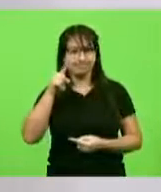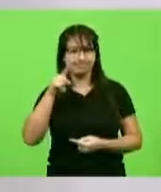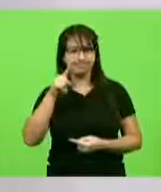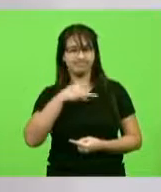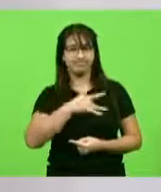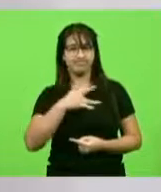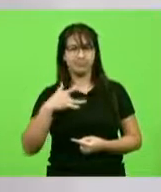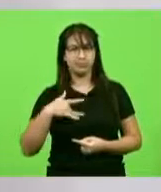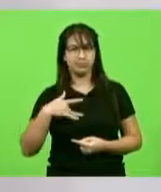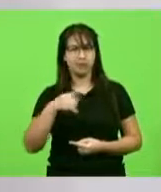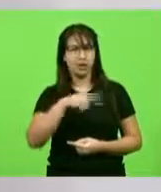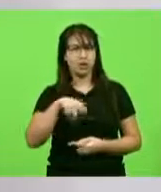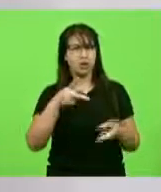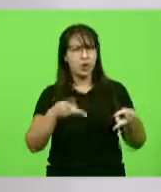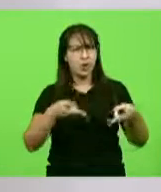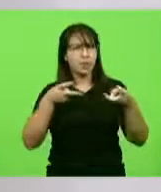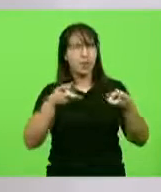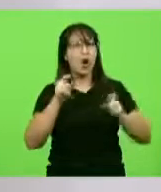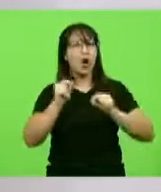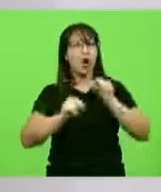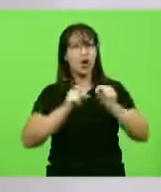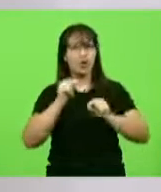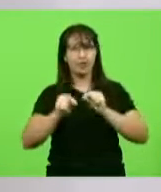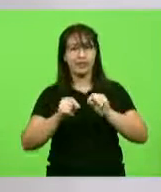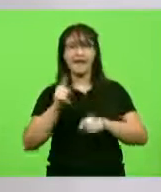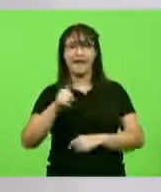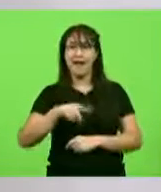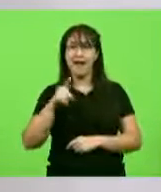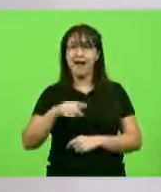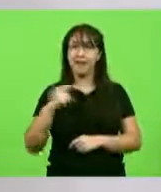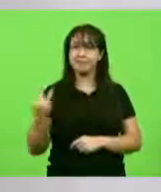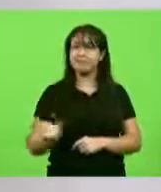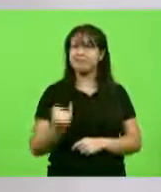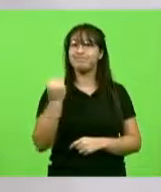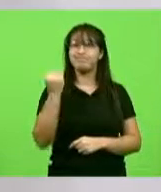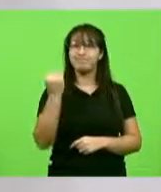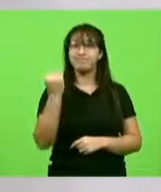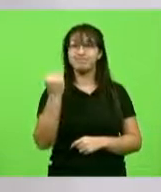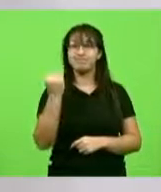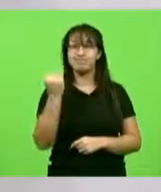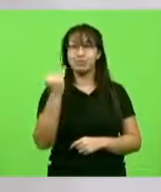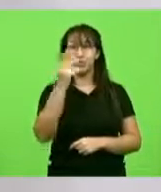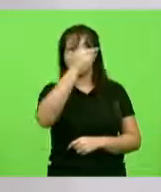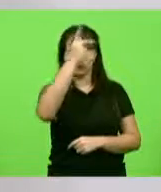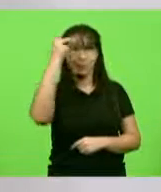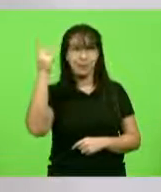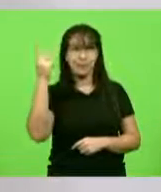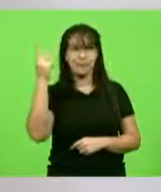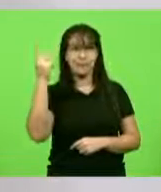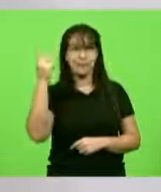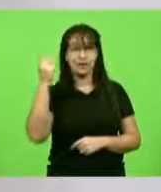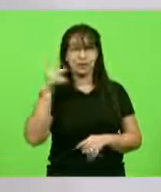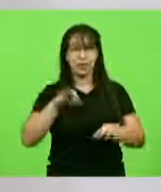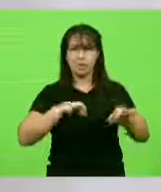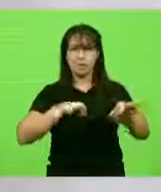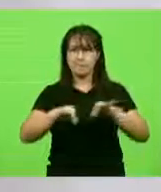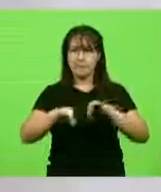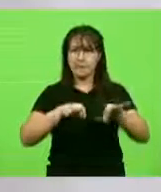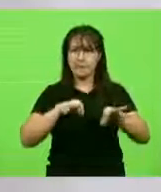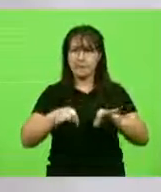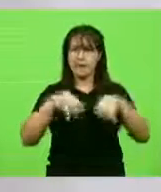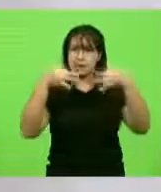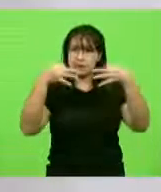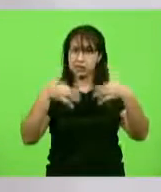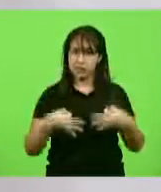o quão necessário é pessoas preparadas para